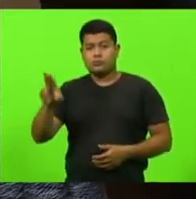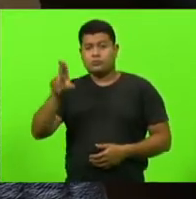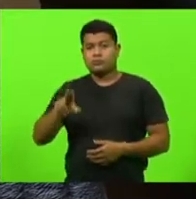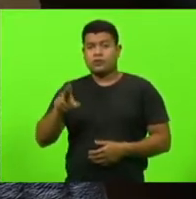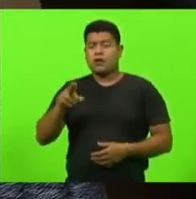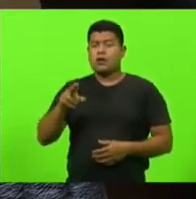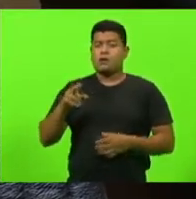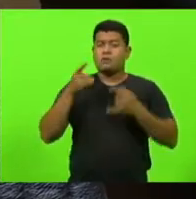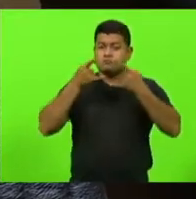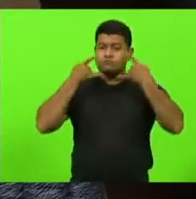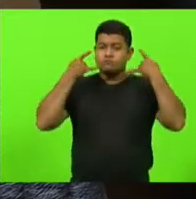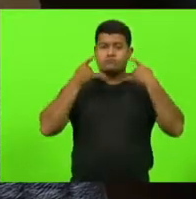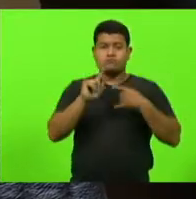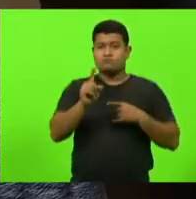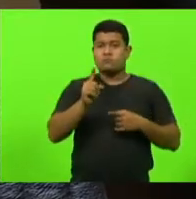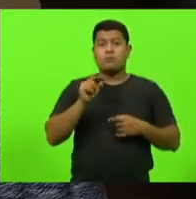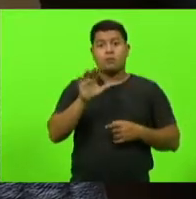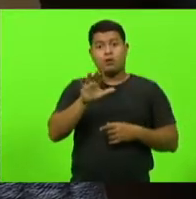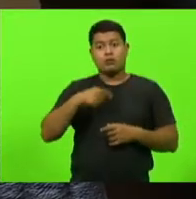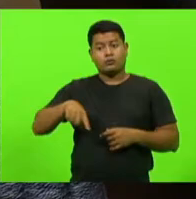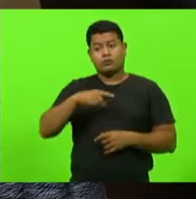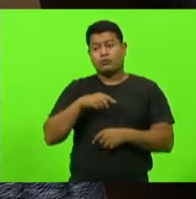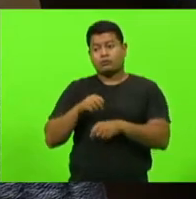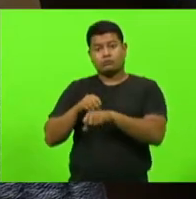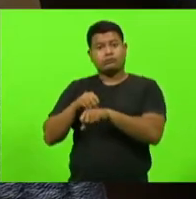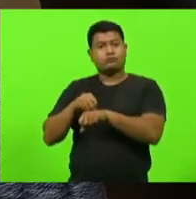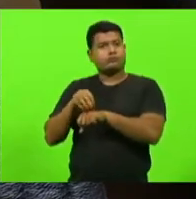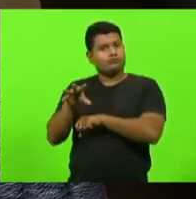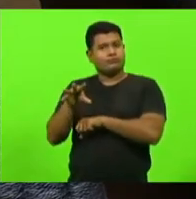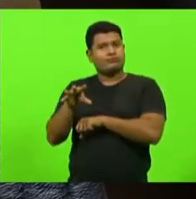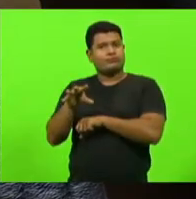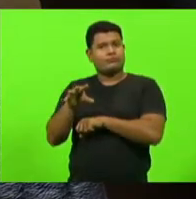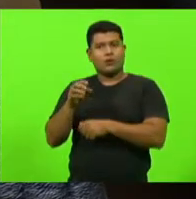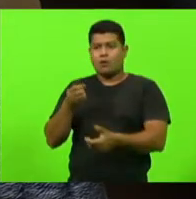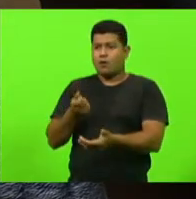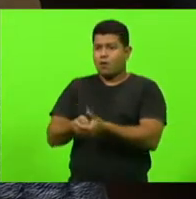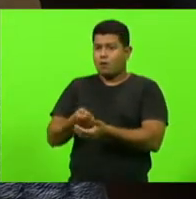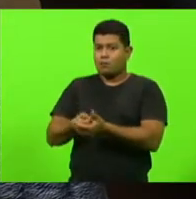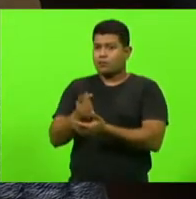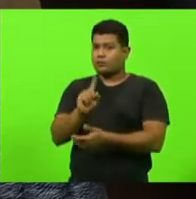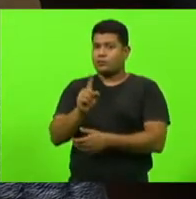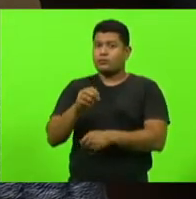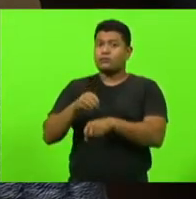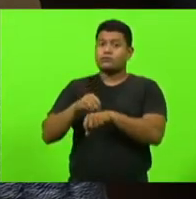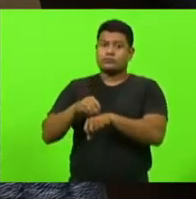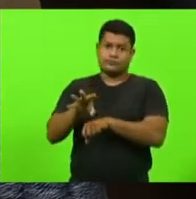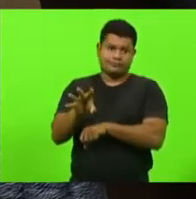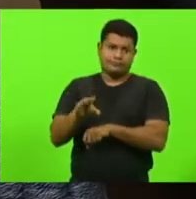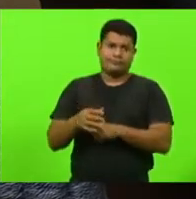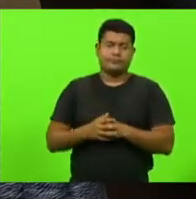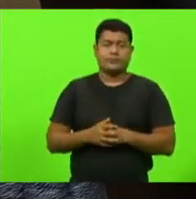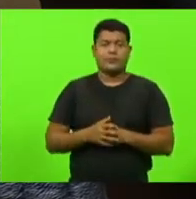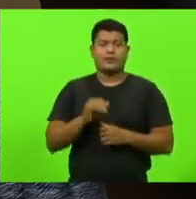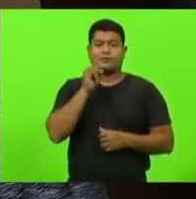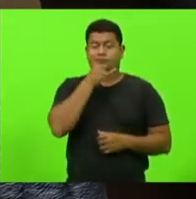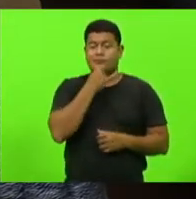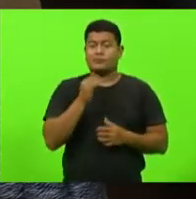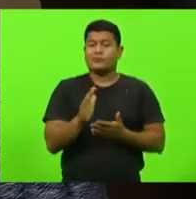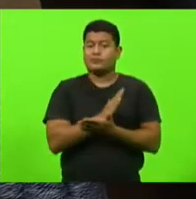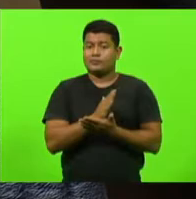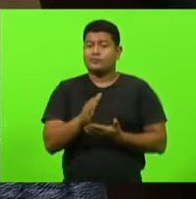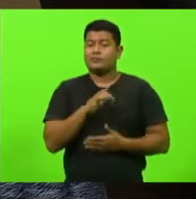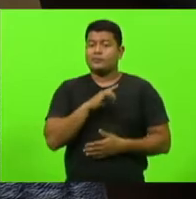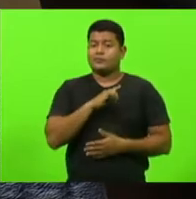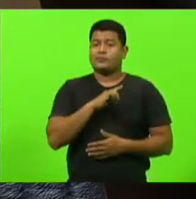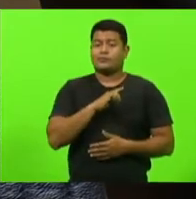mas a gente recomenda que ele use, mas isso não é obrigatoriedade. Infelizmente, tem diretores ainda se